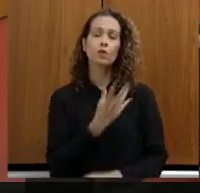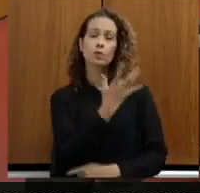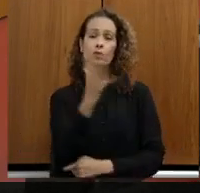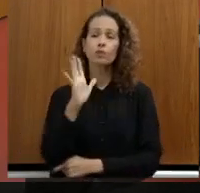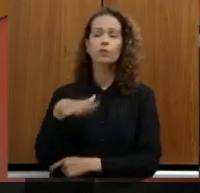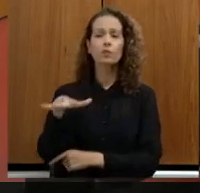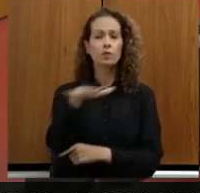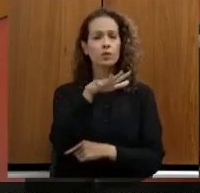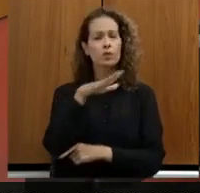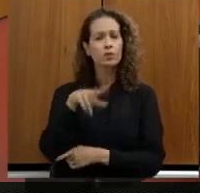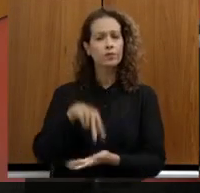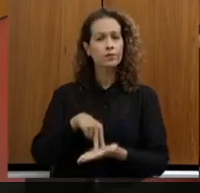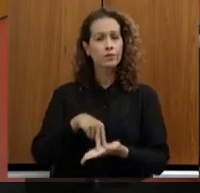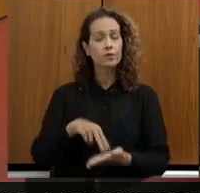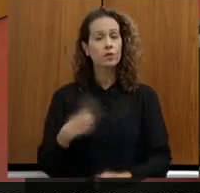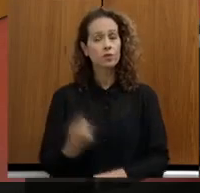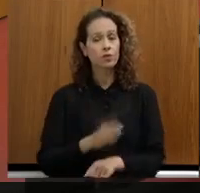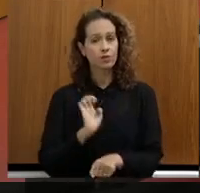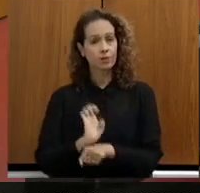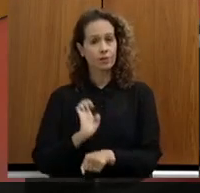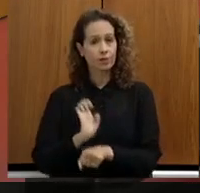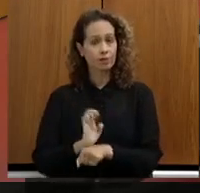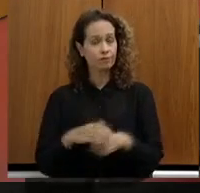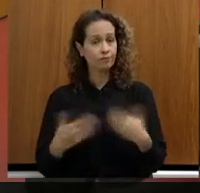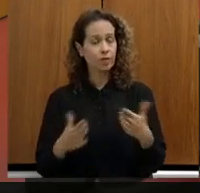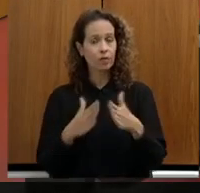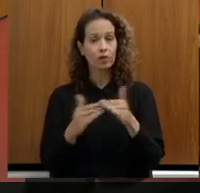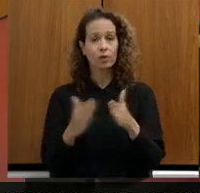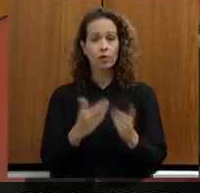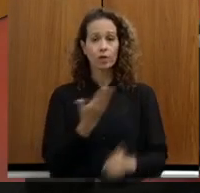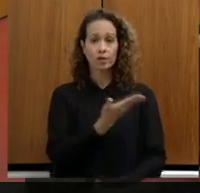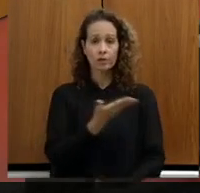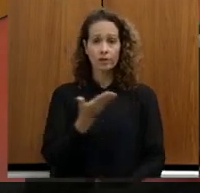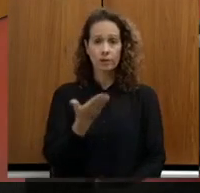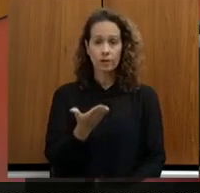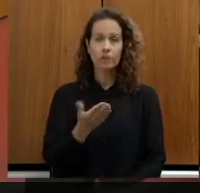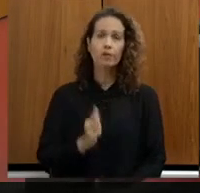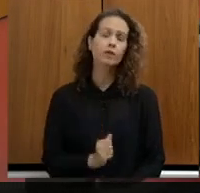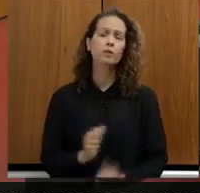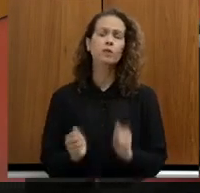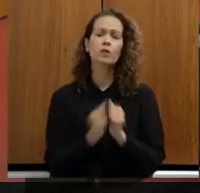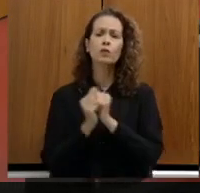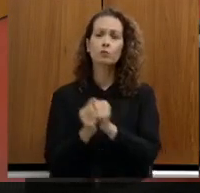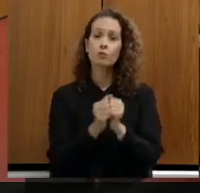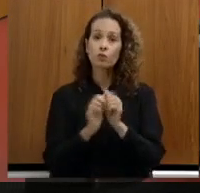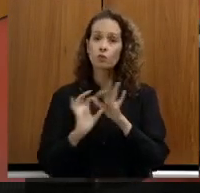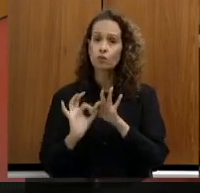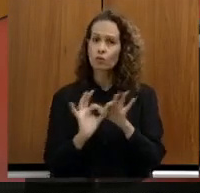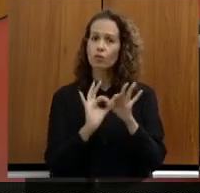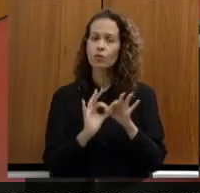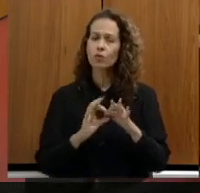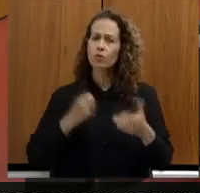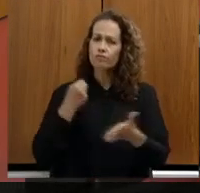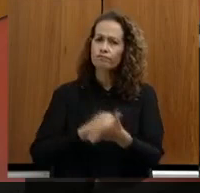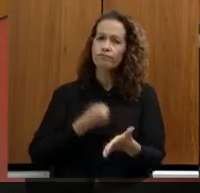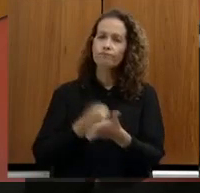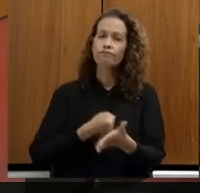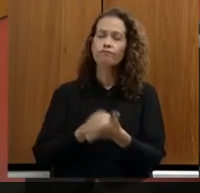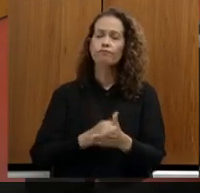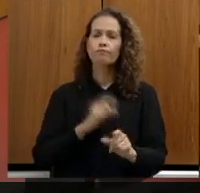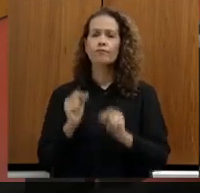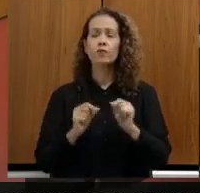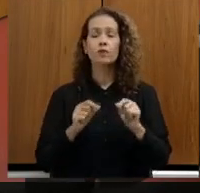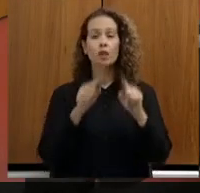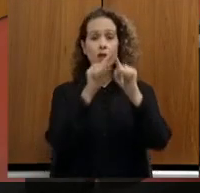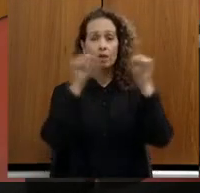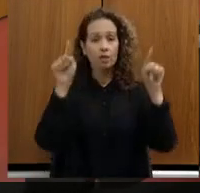Estado. Então, eu peço a Vossa Excelência também para unir a nós nessa grande luta para que esses servidores